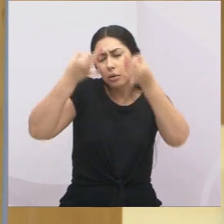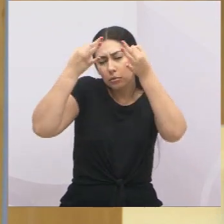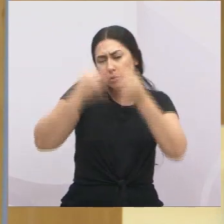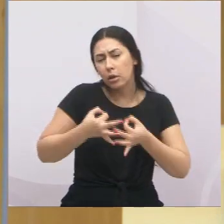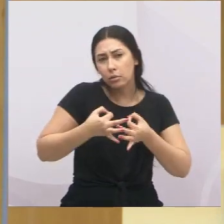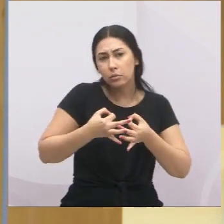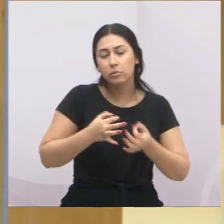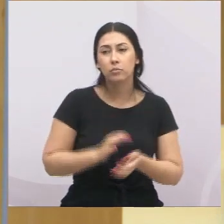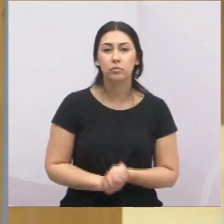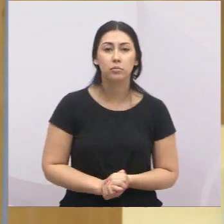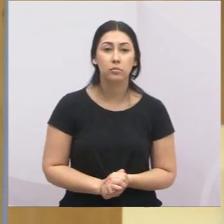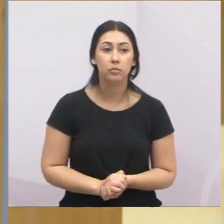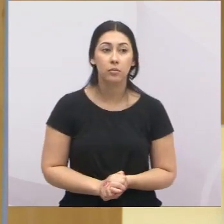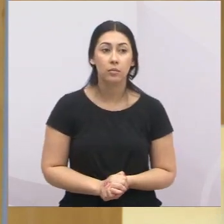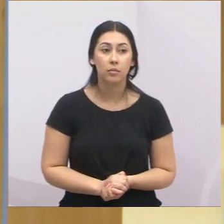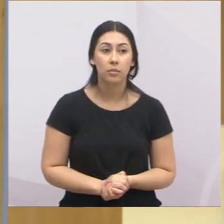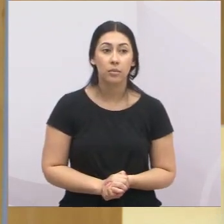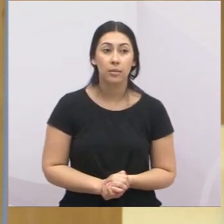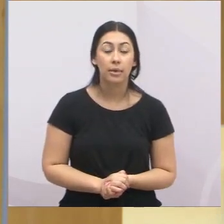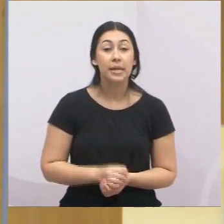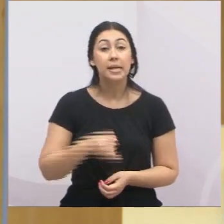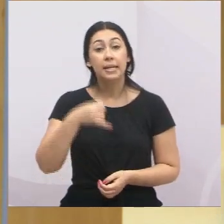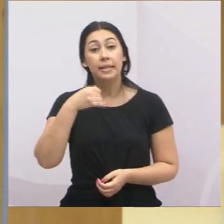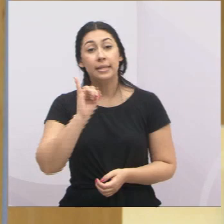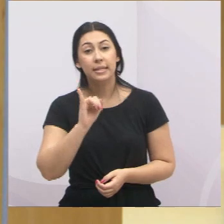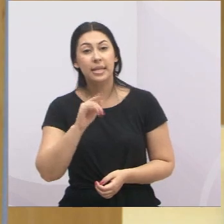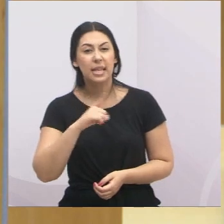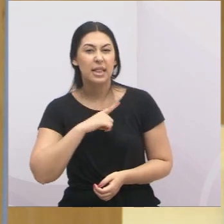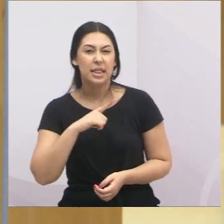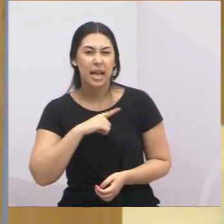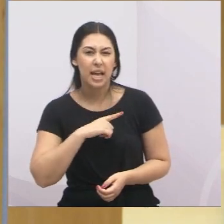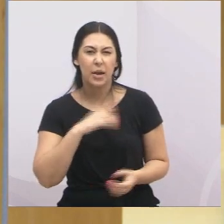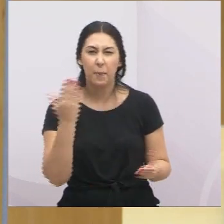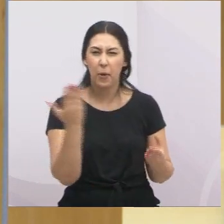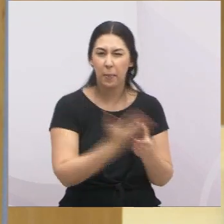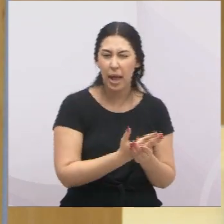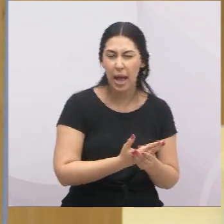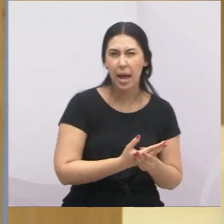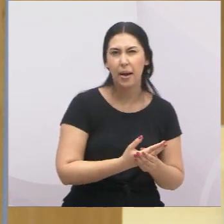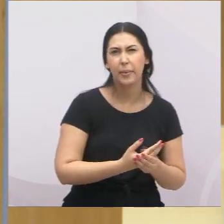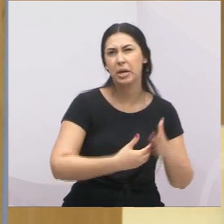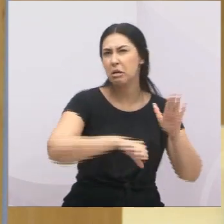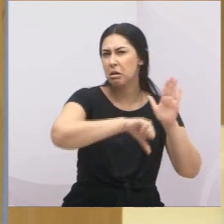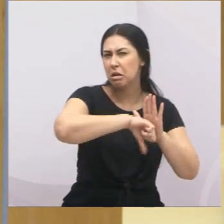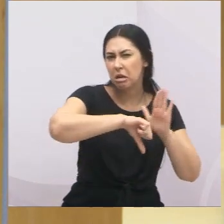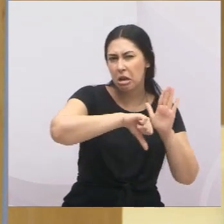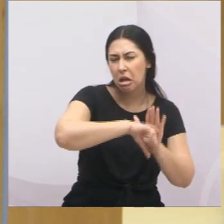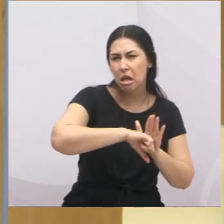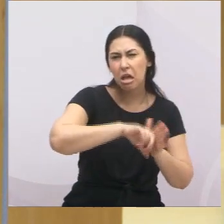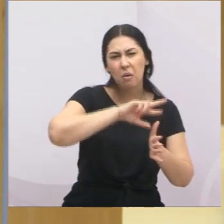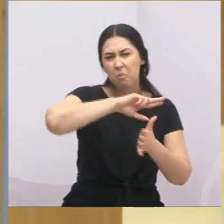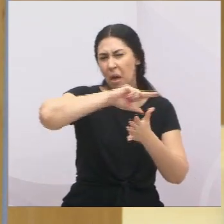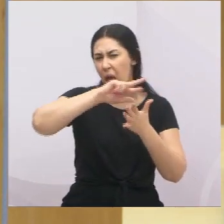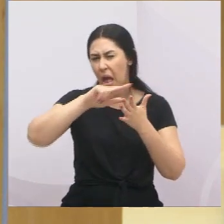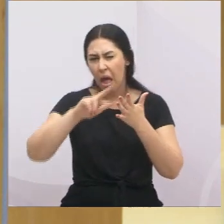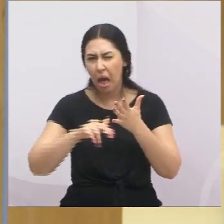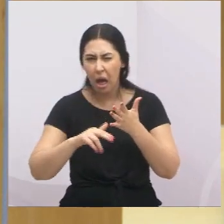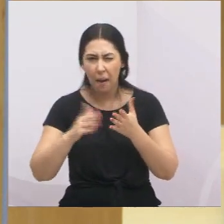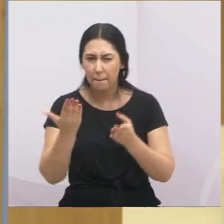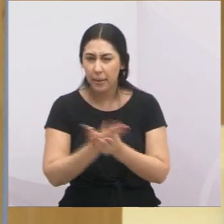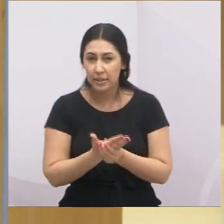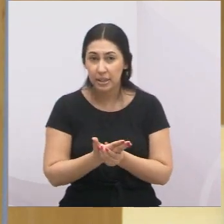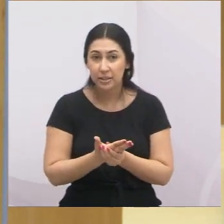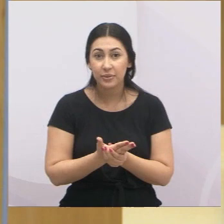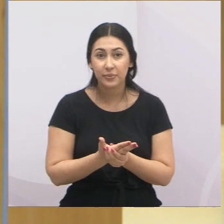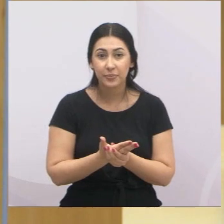comissionados que tiveram alguma condenação nas esferas criminal, cível ou administrativa, vão